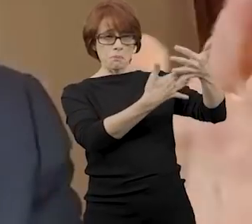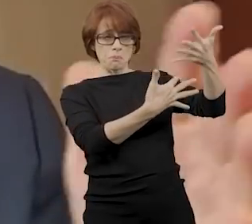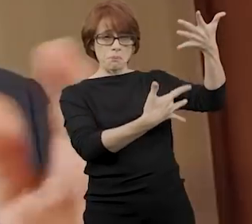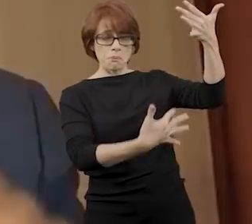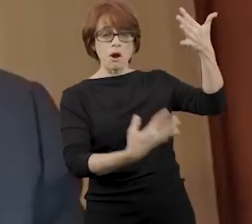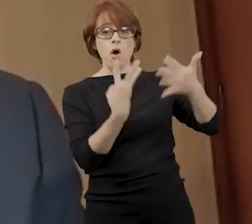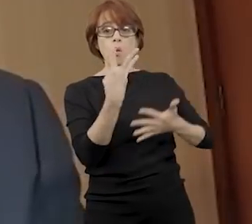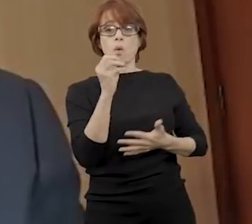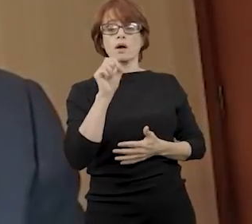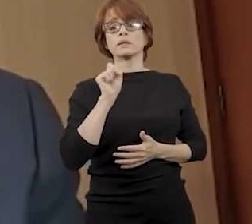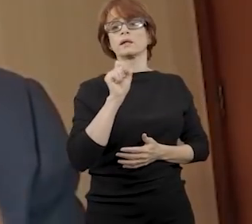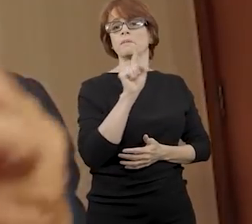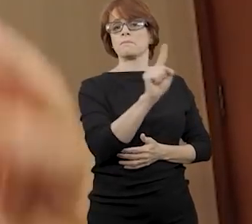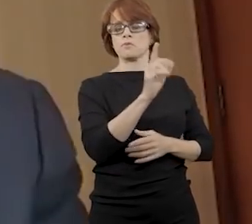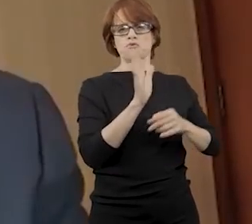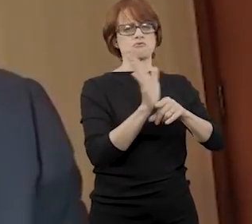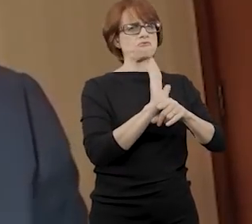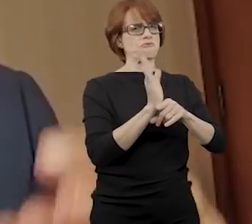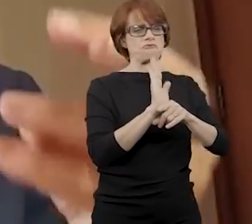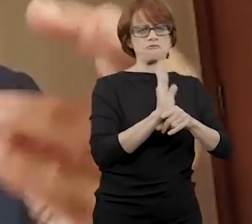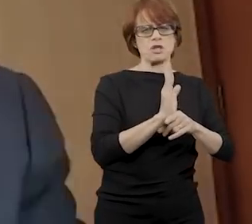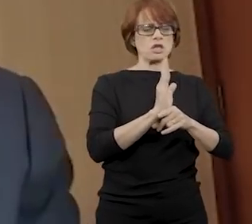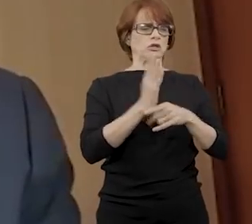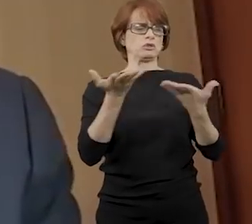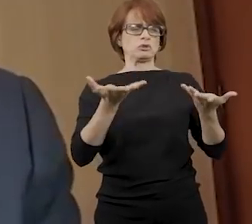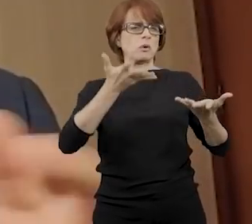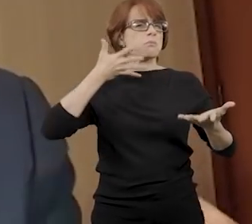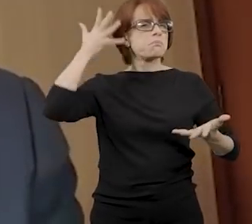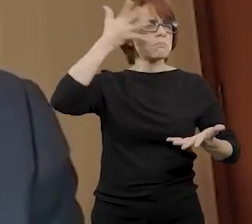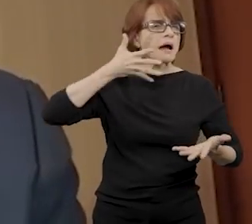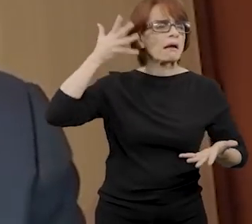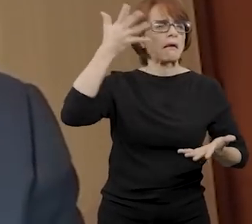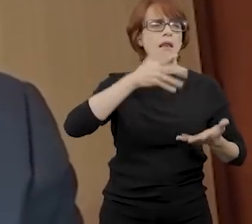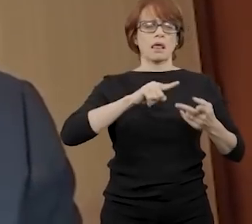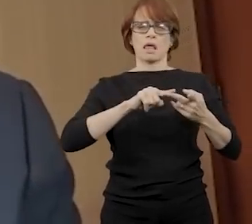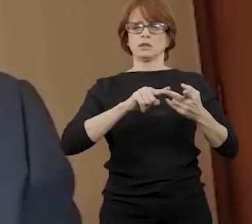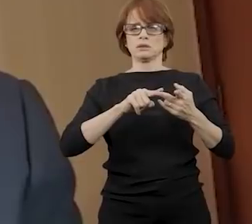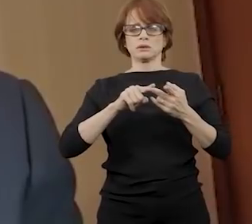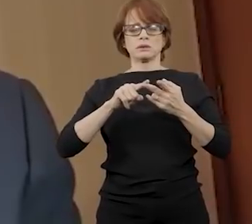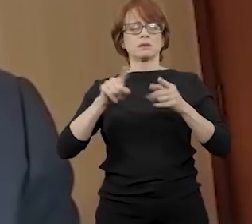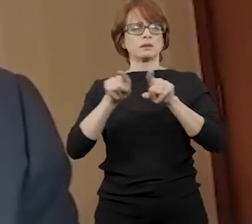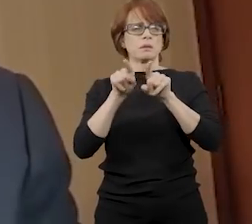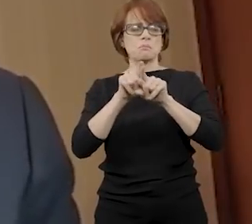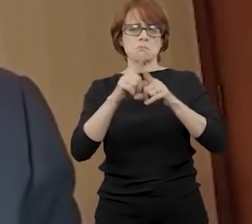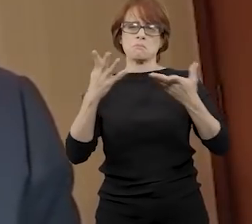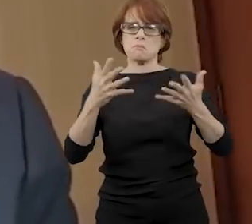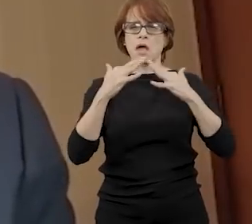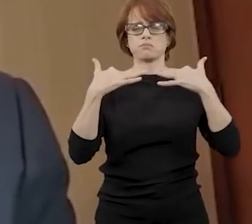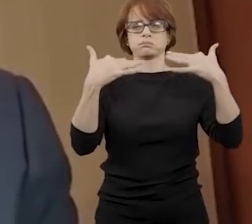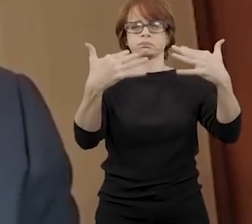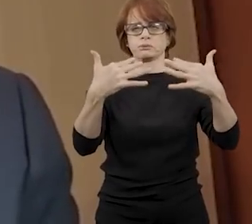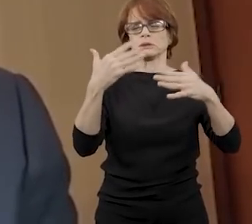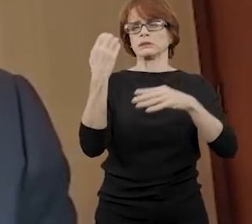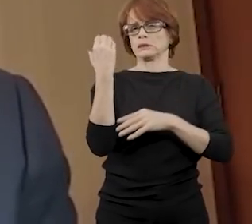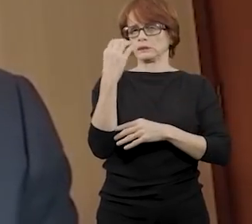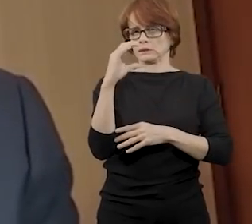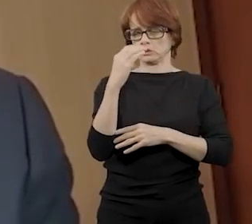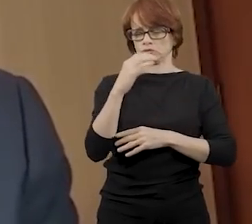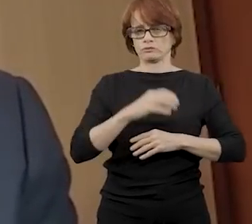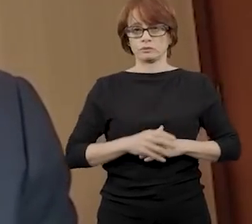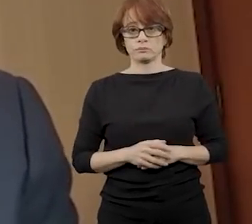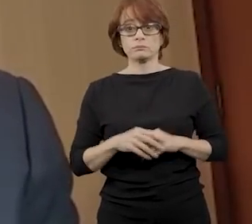de 40 mil vídeos entre vídeo-aulas, palestras e seminários científicos. Além disso, a